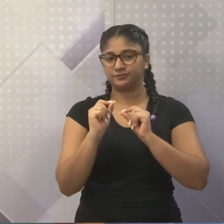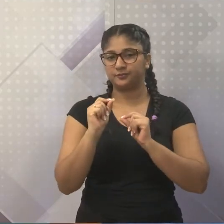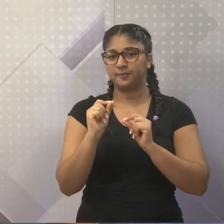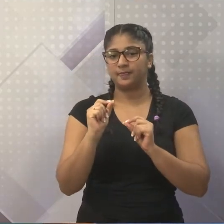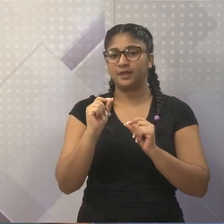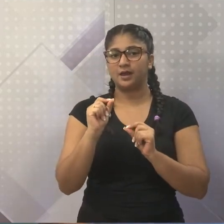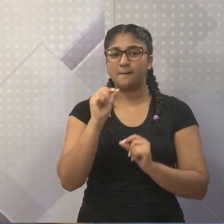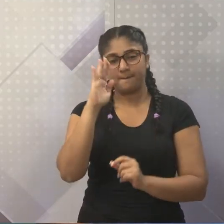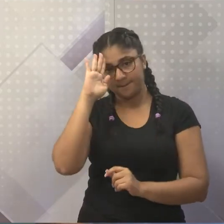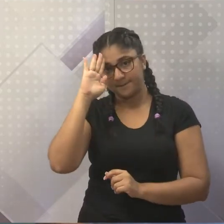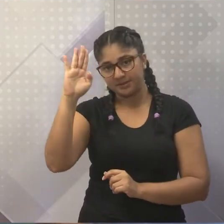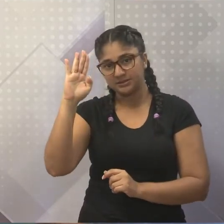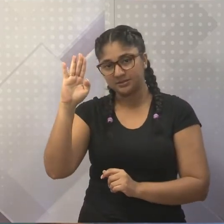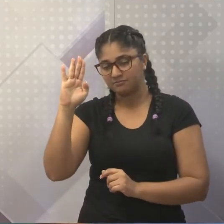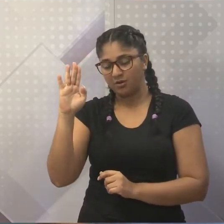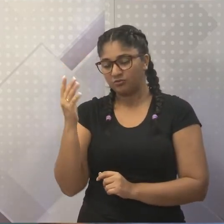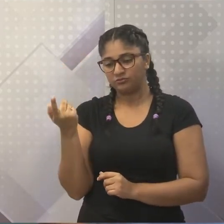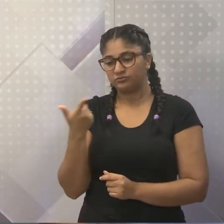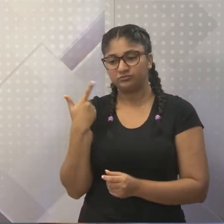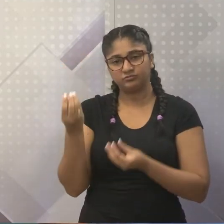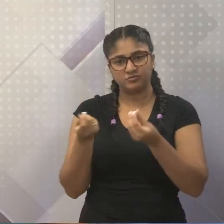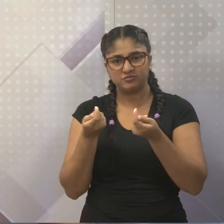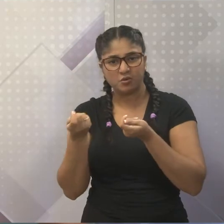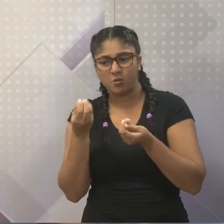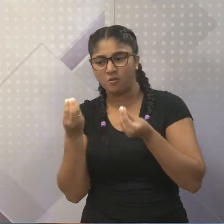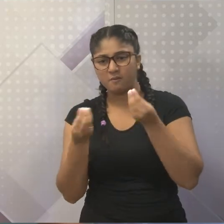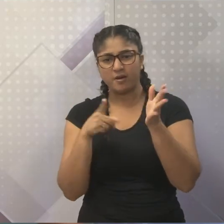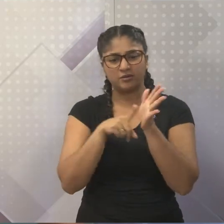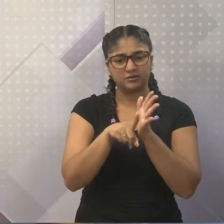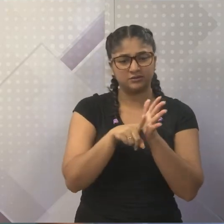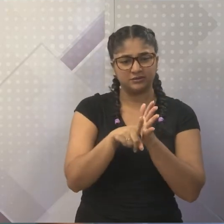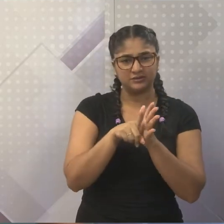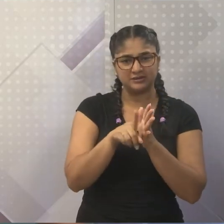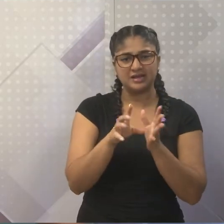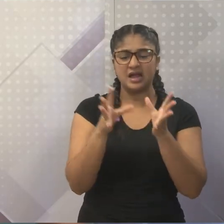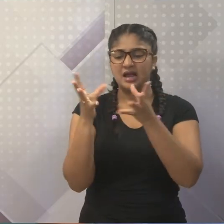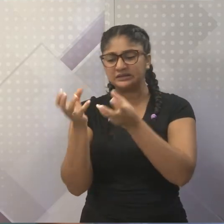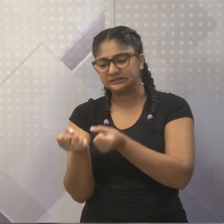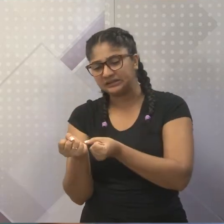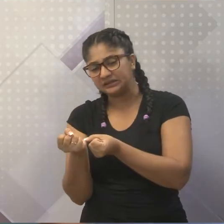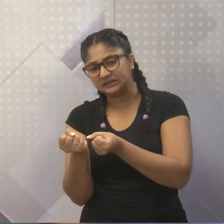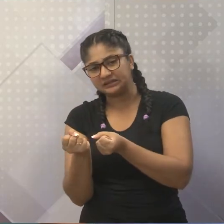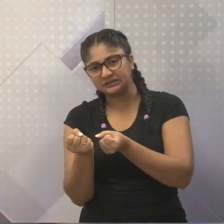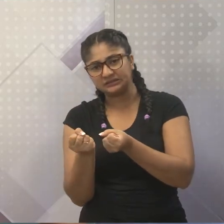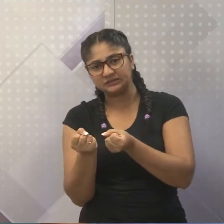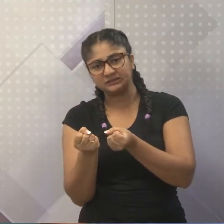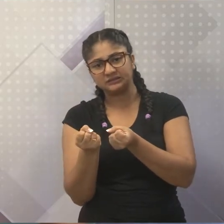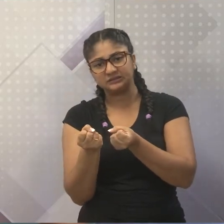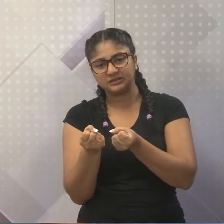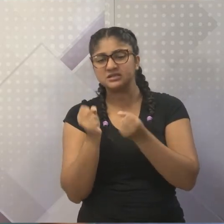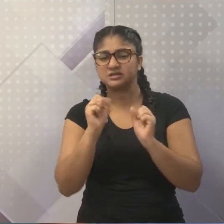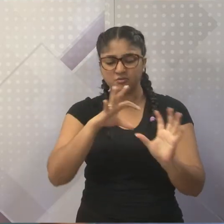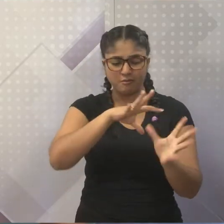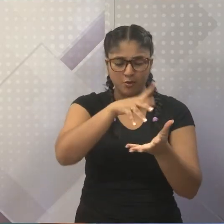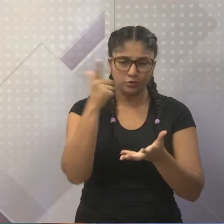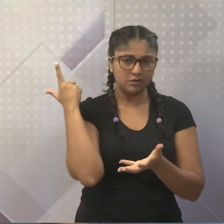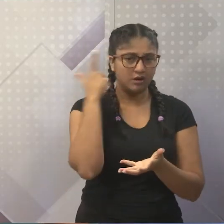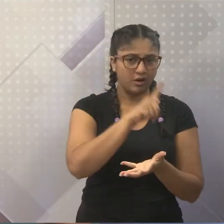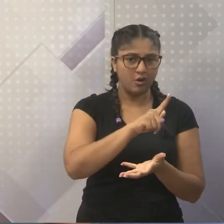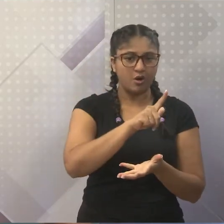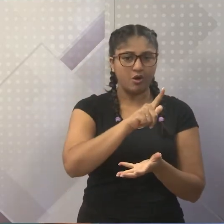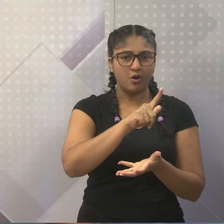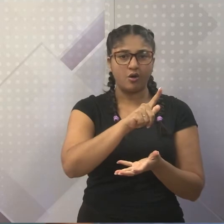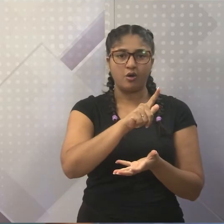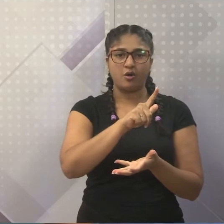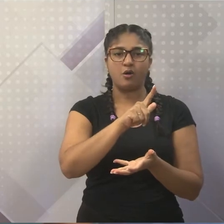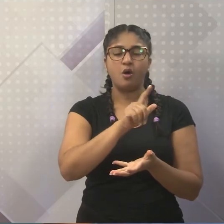maior. Por isso, ficou esse questionamento. Pede, aceita o título mundial e traz esse